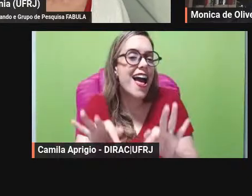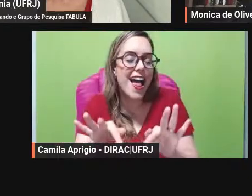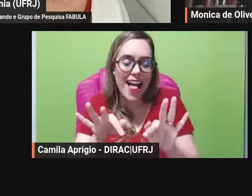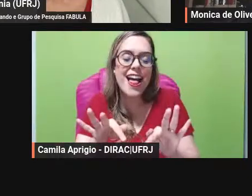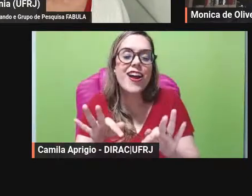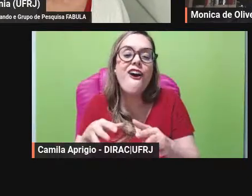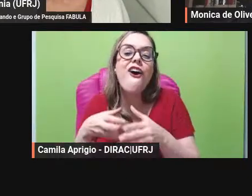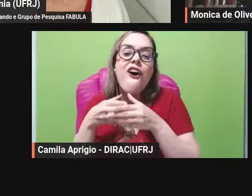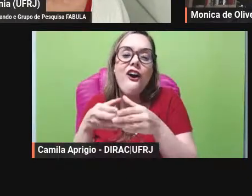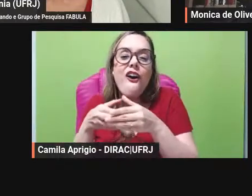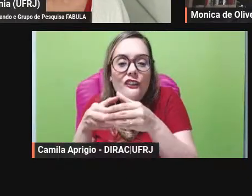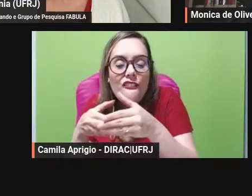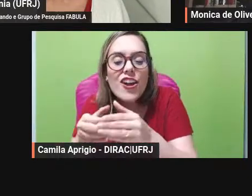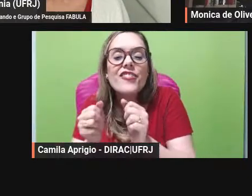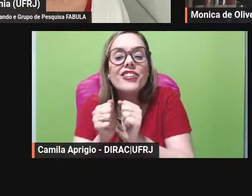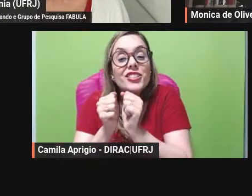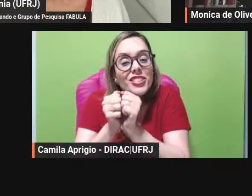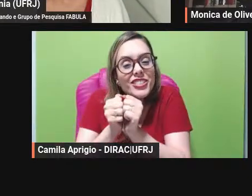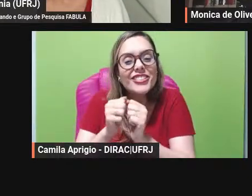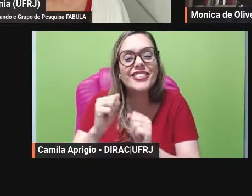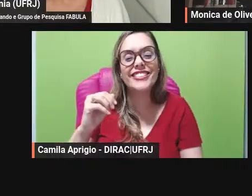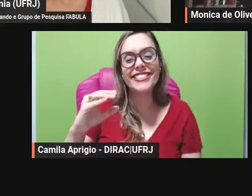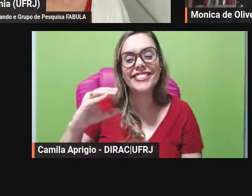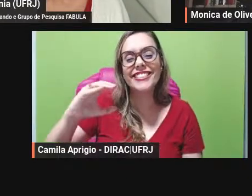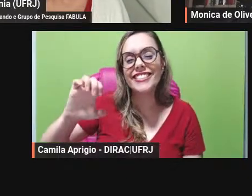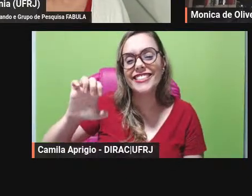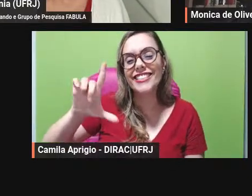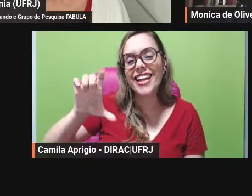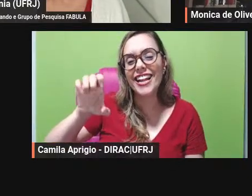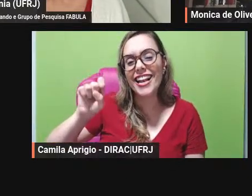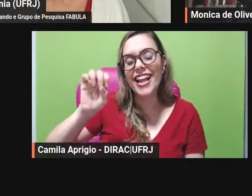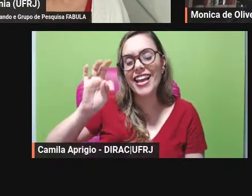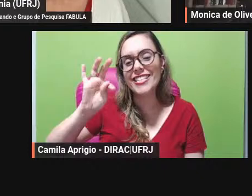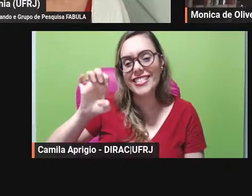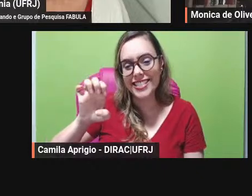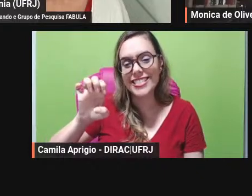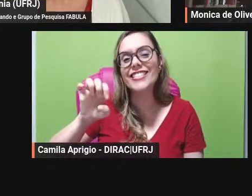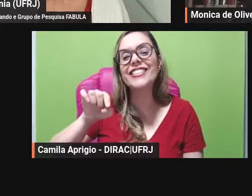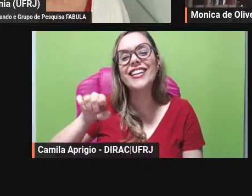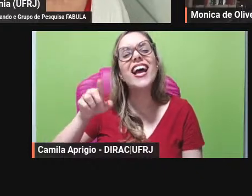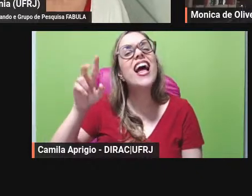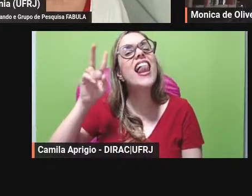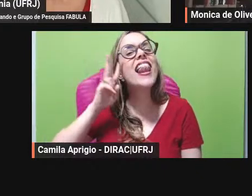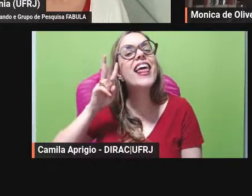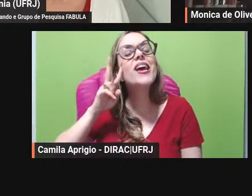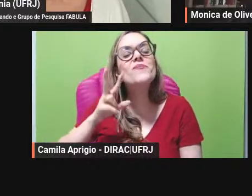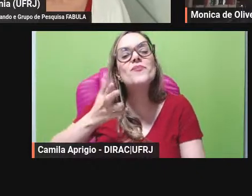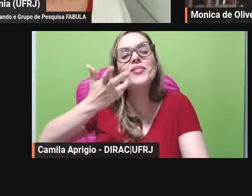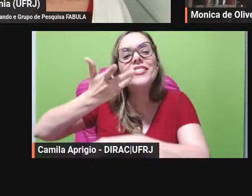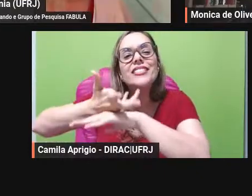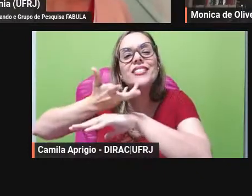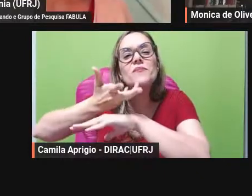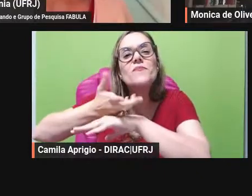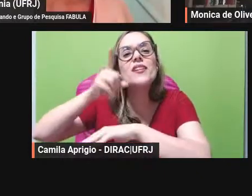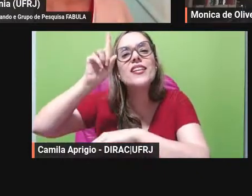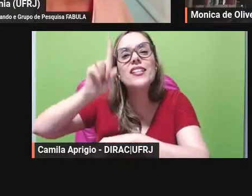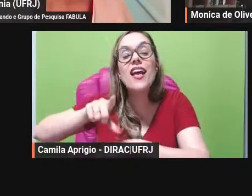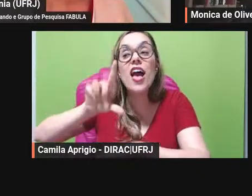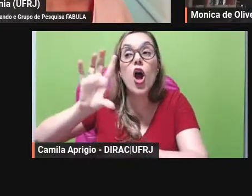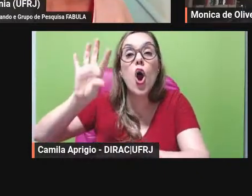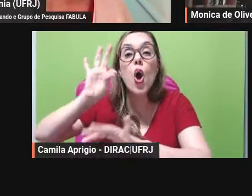professora Celeste desde quando ela ofereceu uma disciplina optativa lá na faculdade sobre